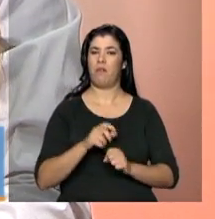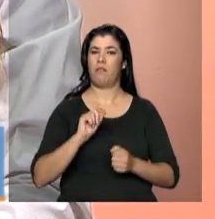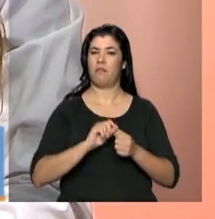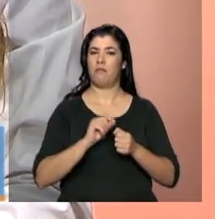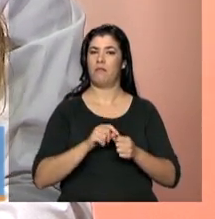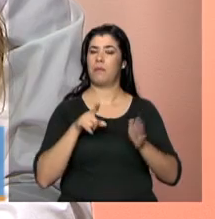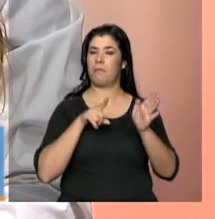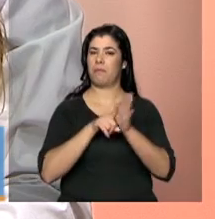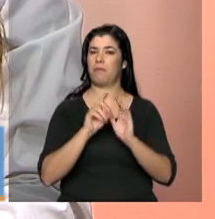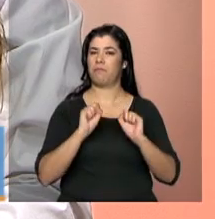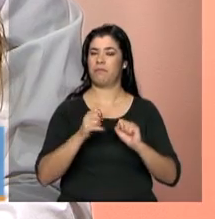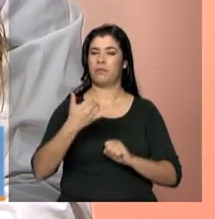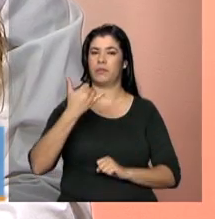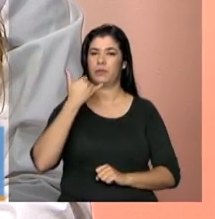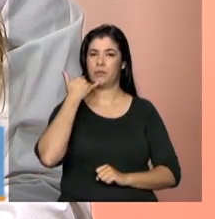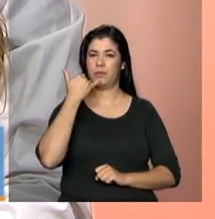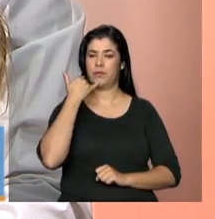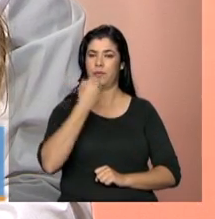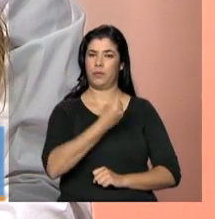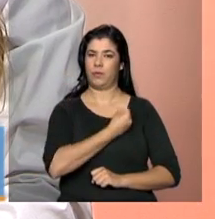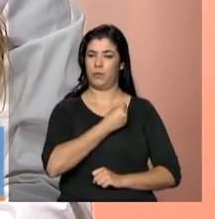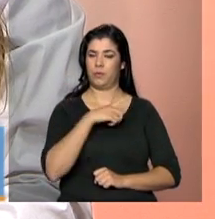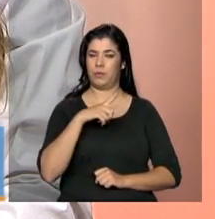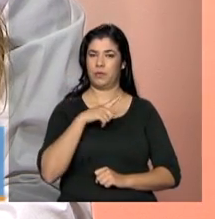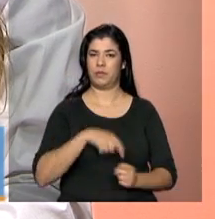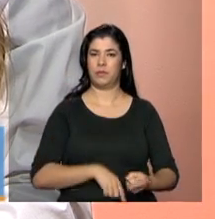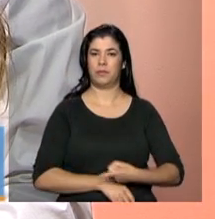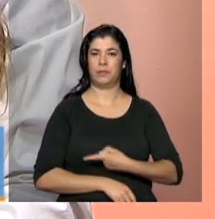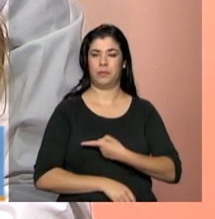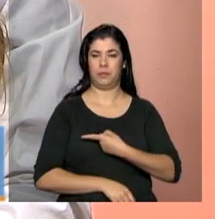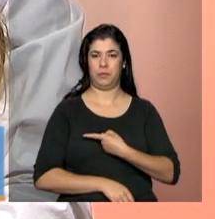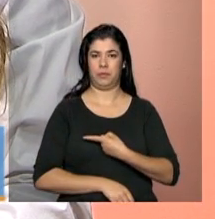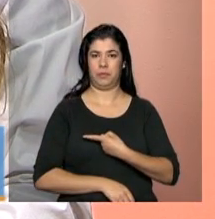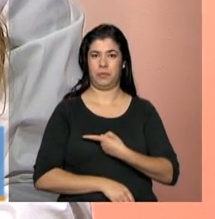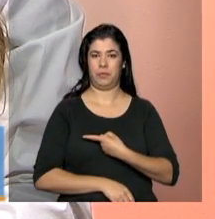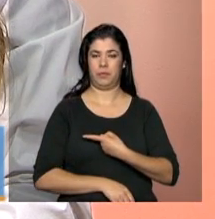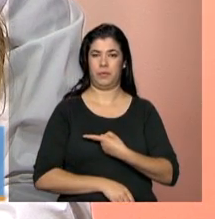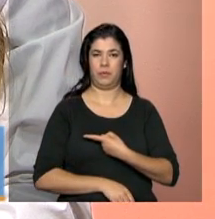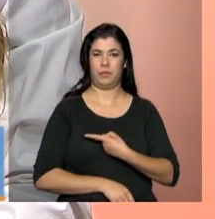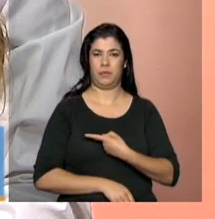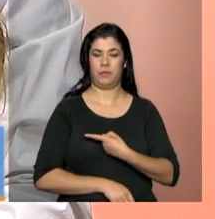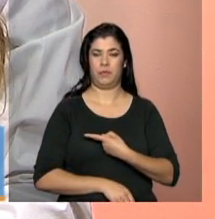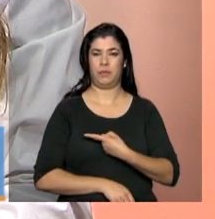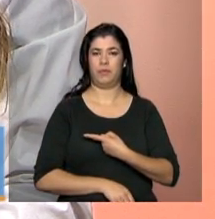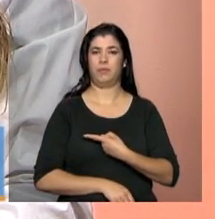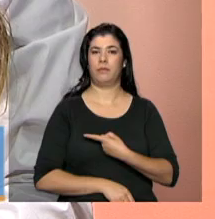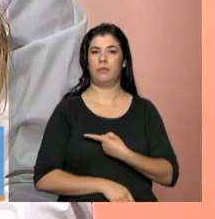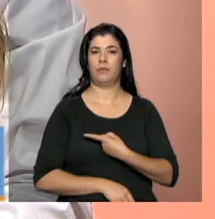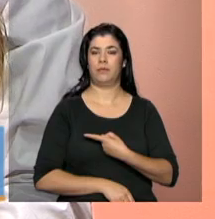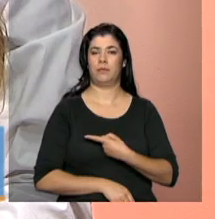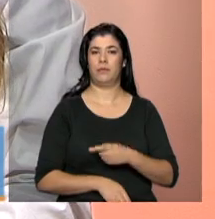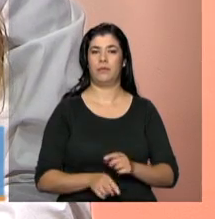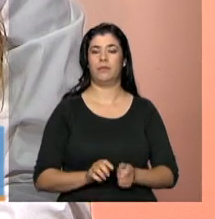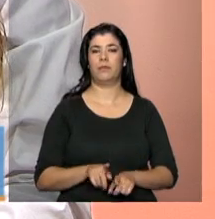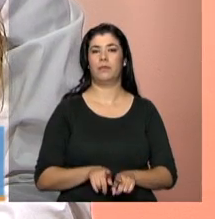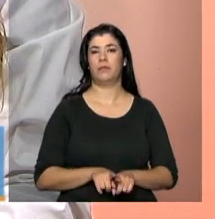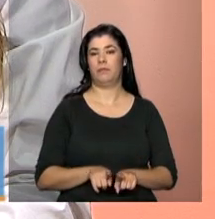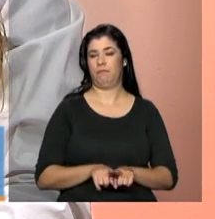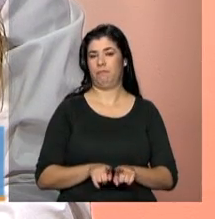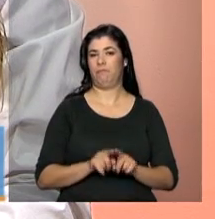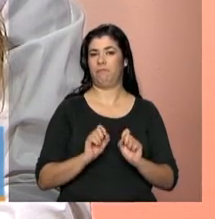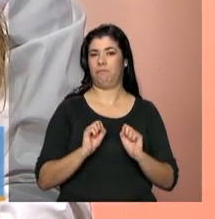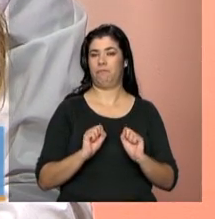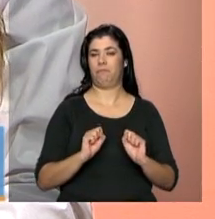por telefone. Os números da NBR são 0-61-3799-5859 ou 3-799